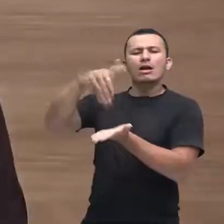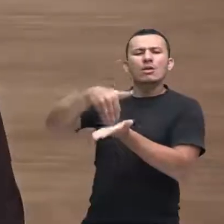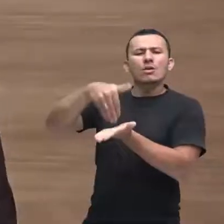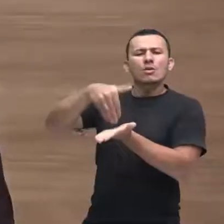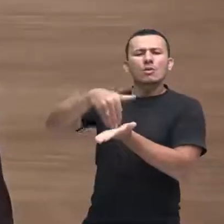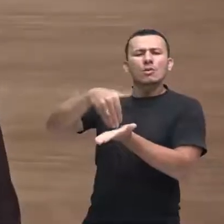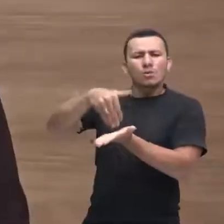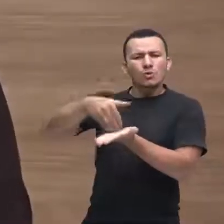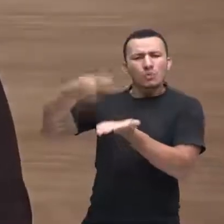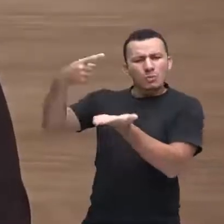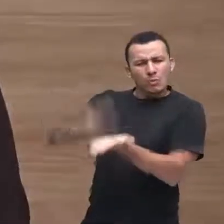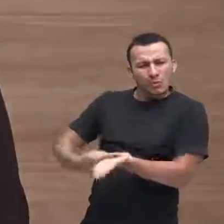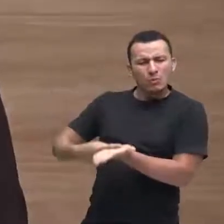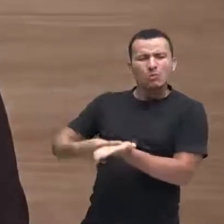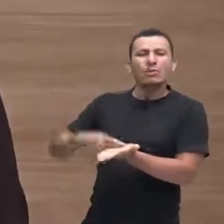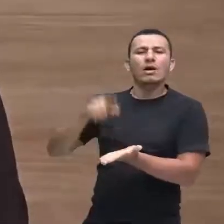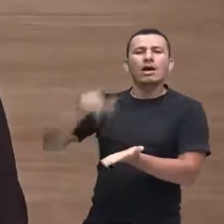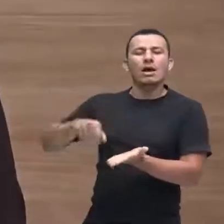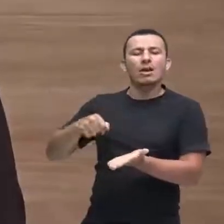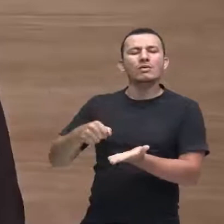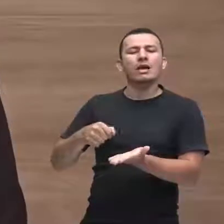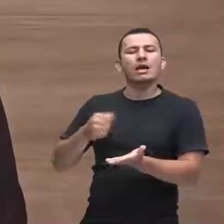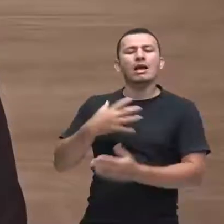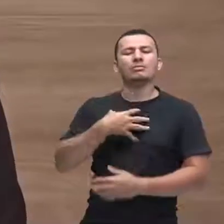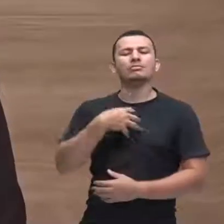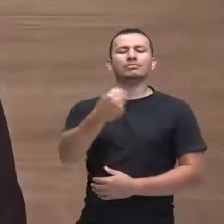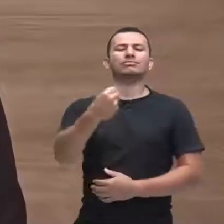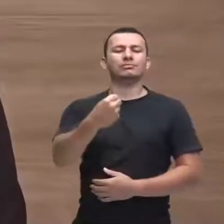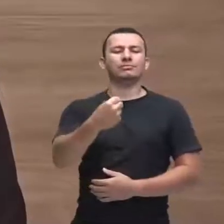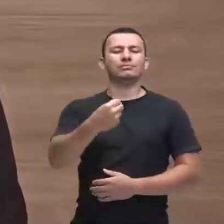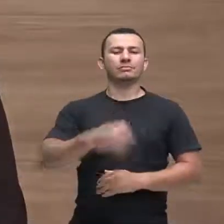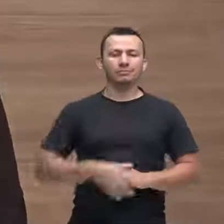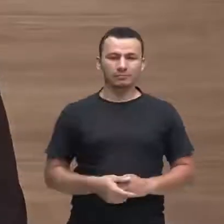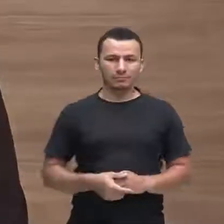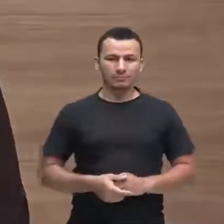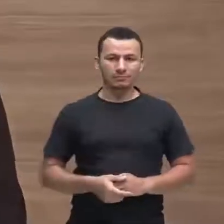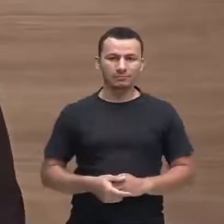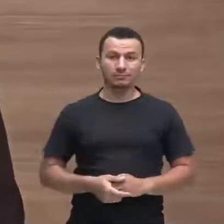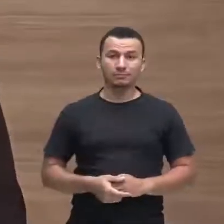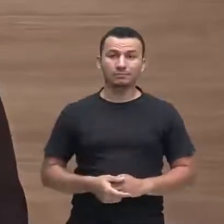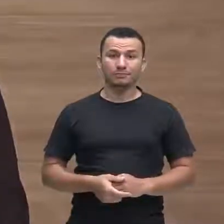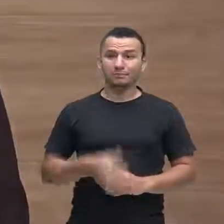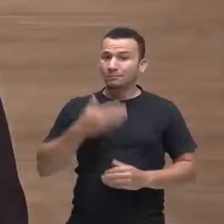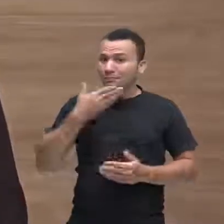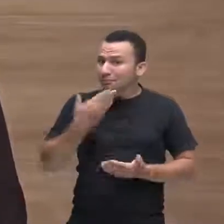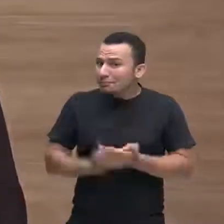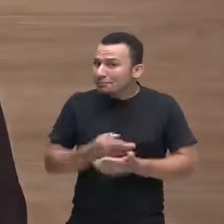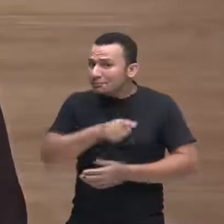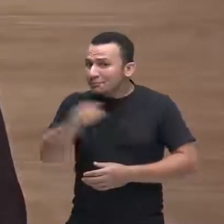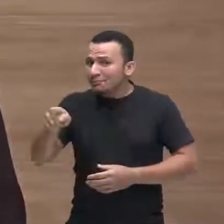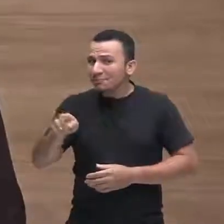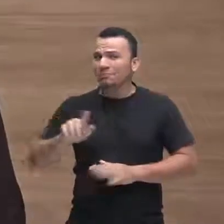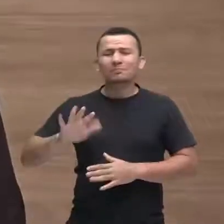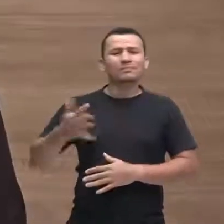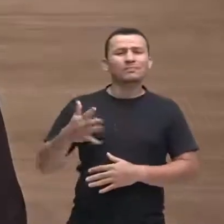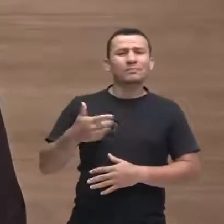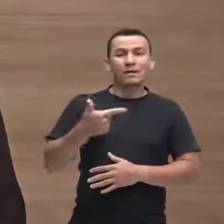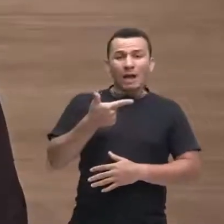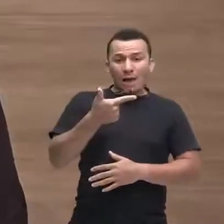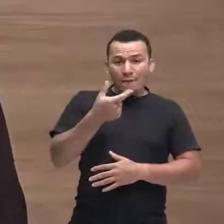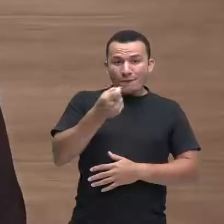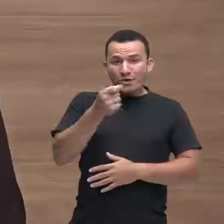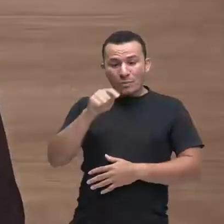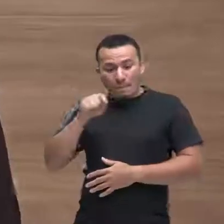rebeldia deles seria cometer o suicídio. E, pasmem, quase 20 mil